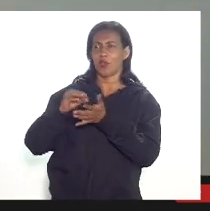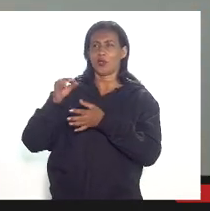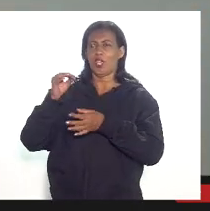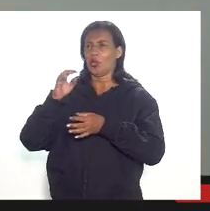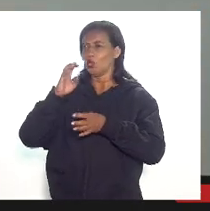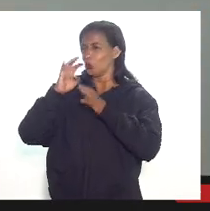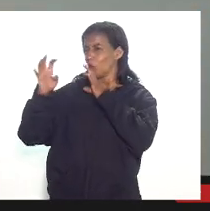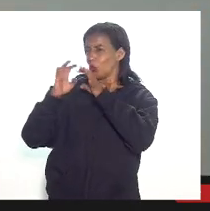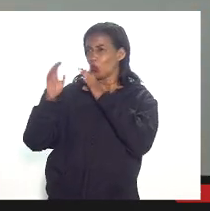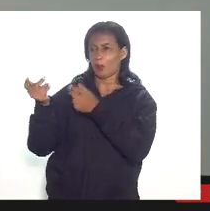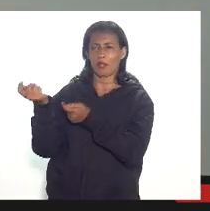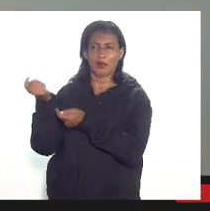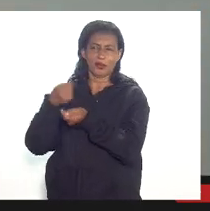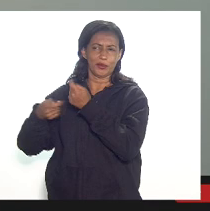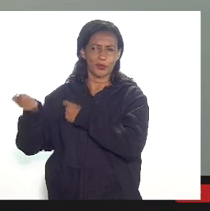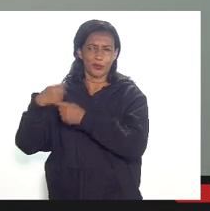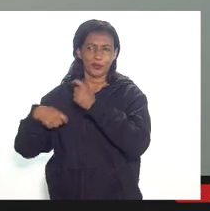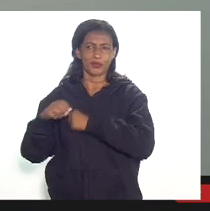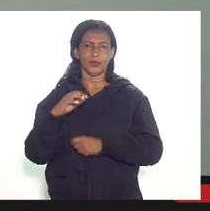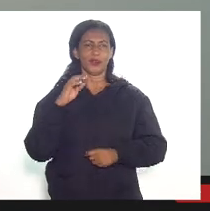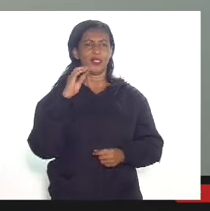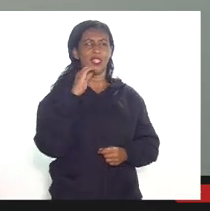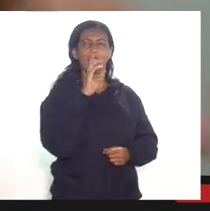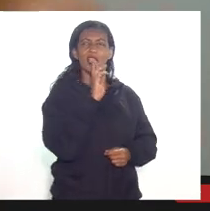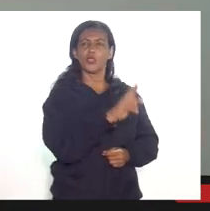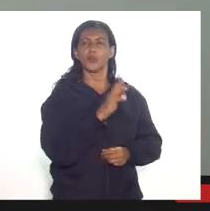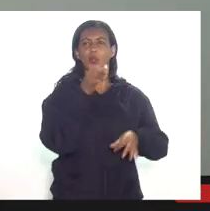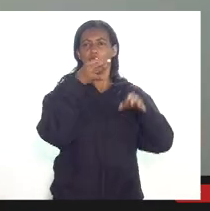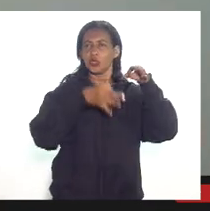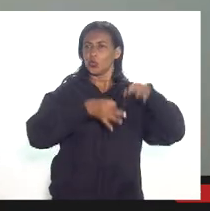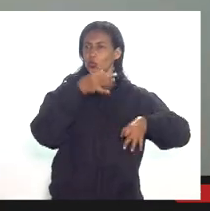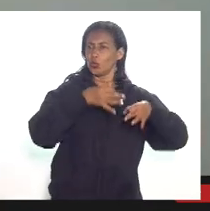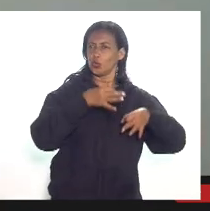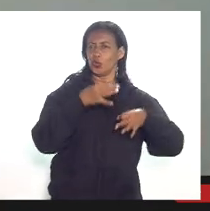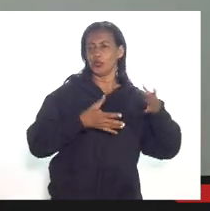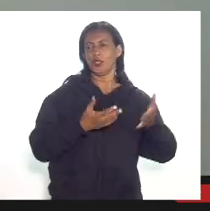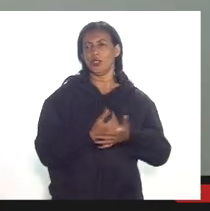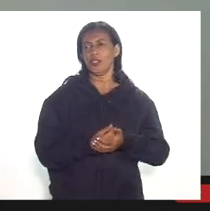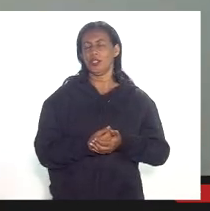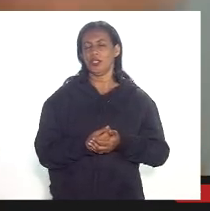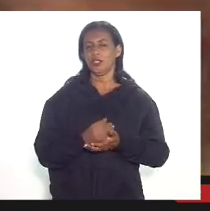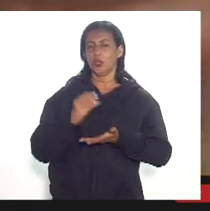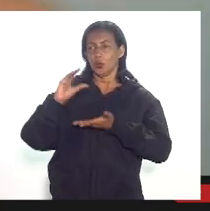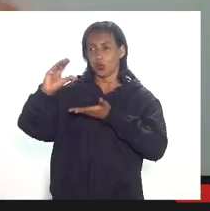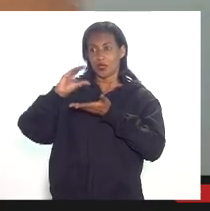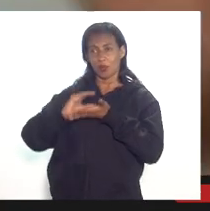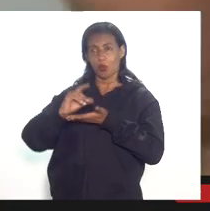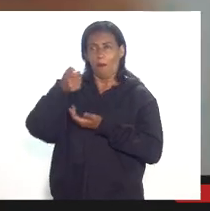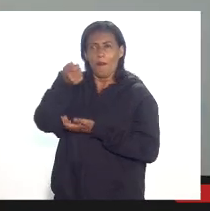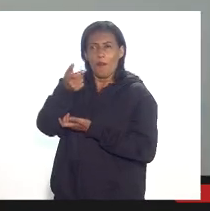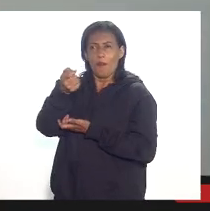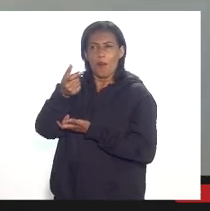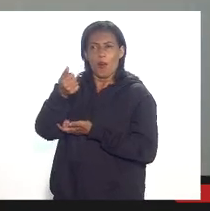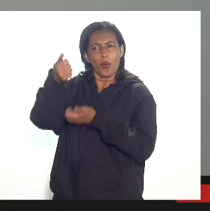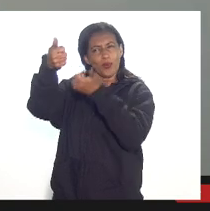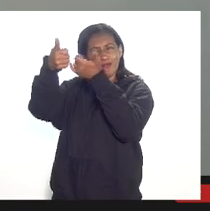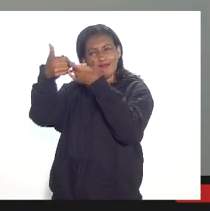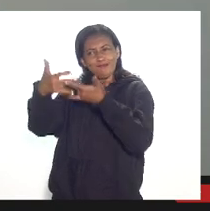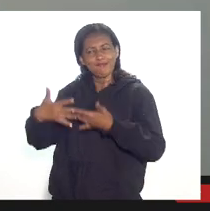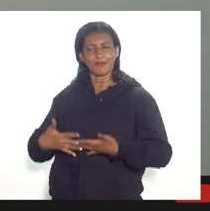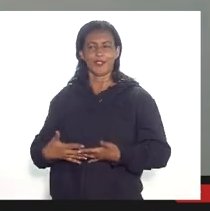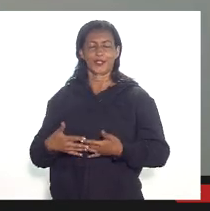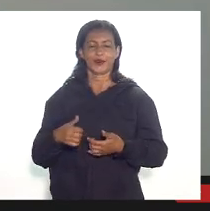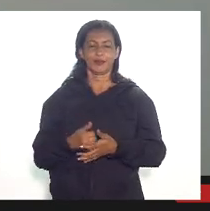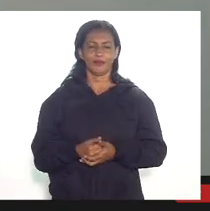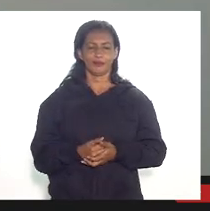administrativos há decisões de juízes mas no não tributário é muito pouco não há pareceres muito poucos pareceres então